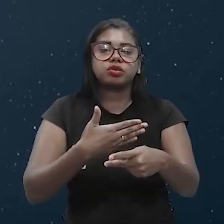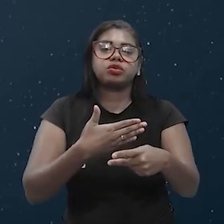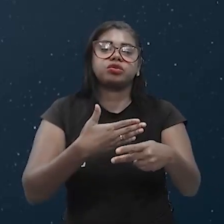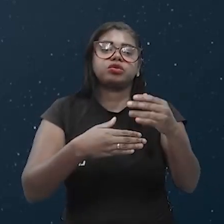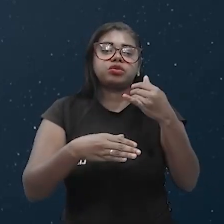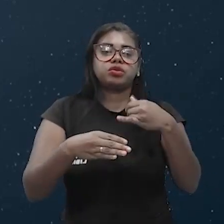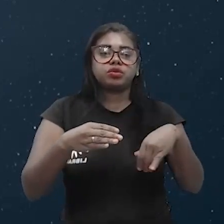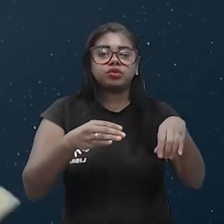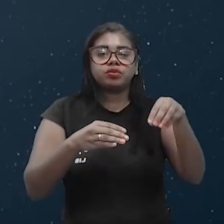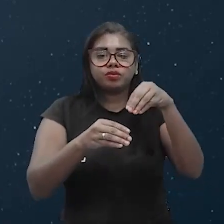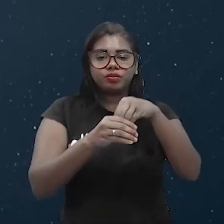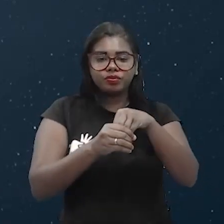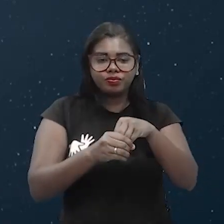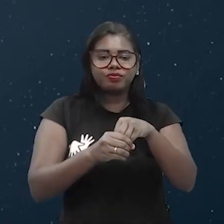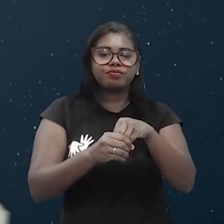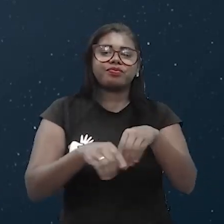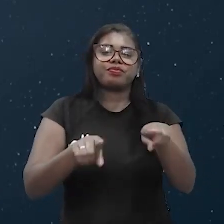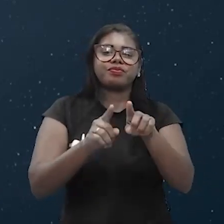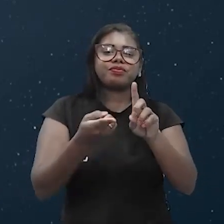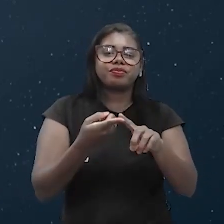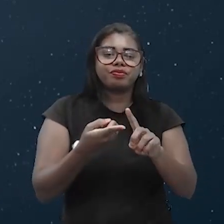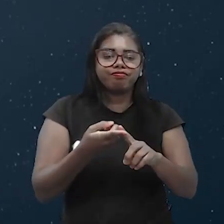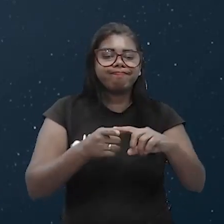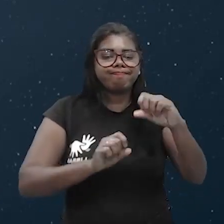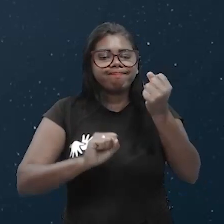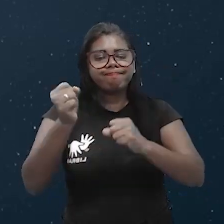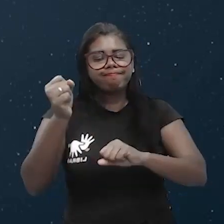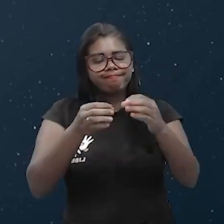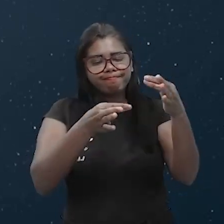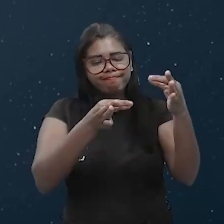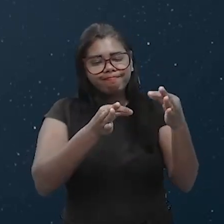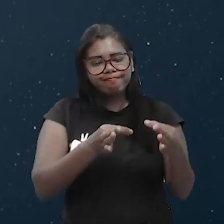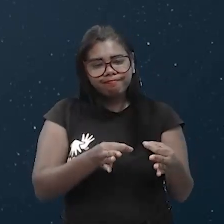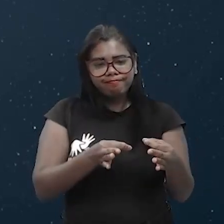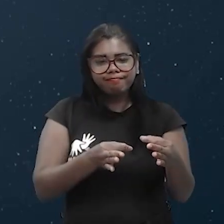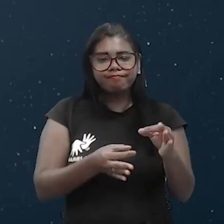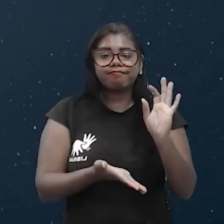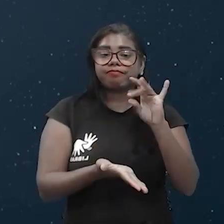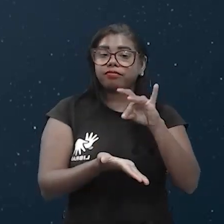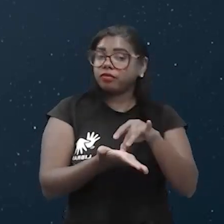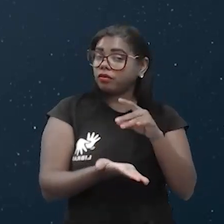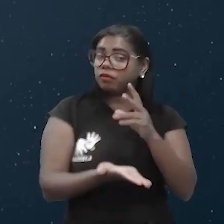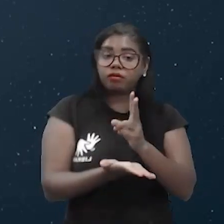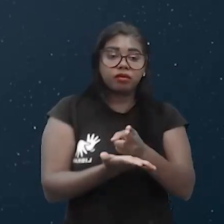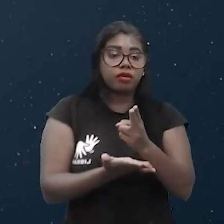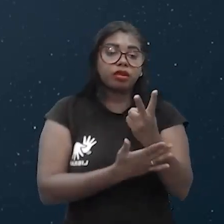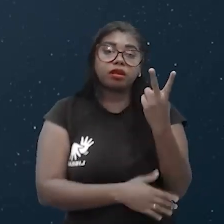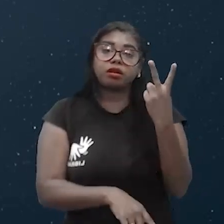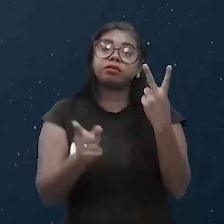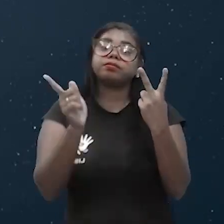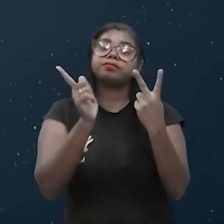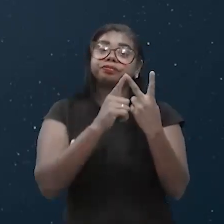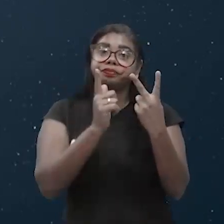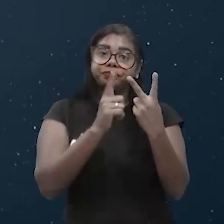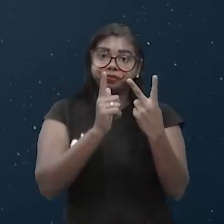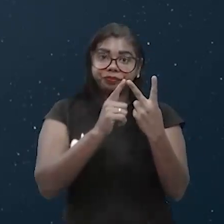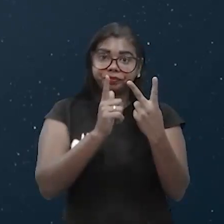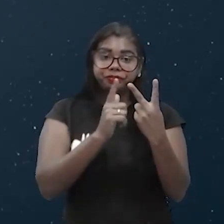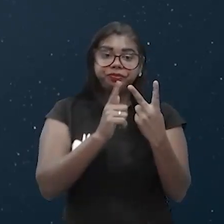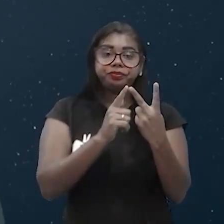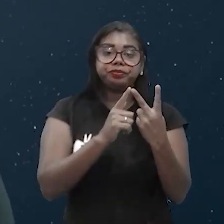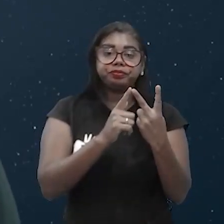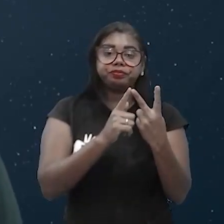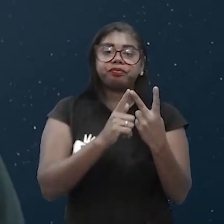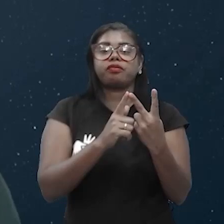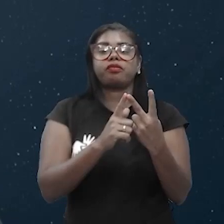energia interna é zero. E a máquina ideal, essa máquina, ela sempre vai operar em dois ciclos. O ciclo, dois ciclos isotérmicos,